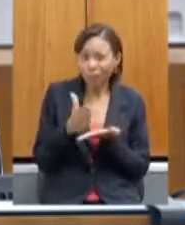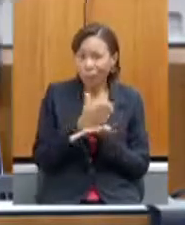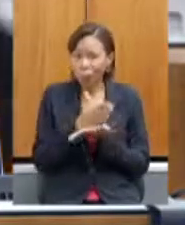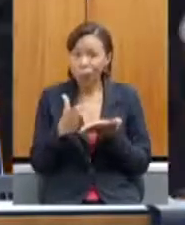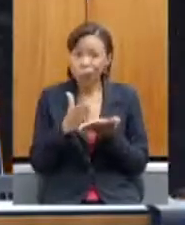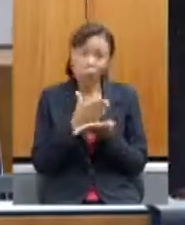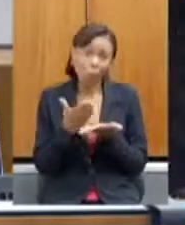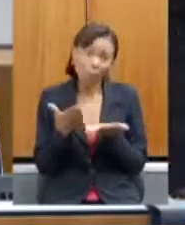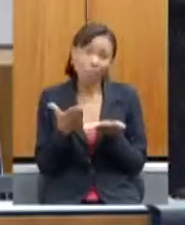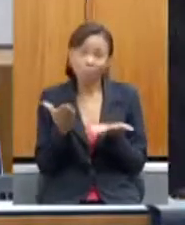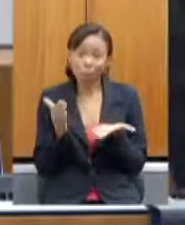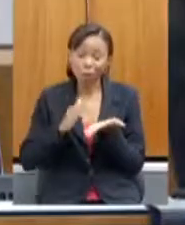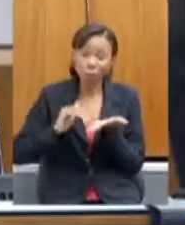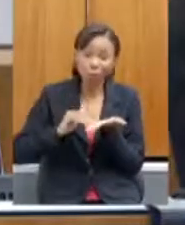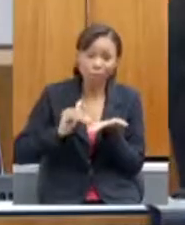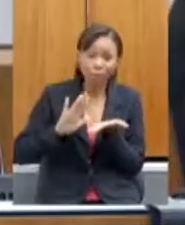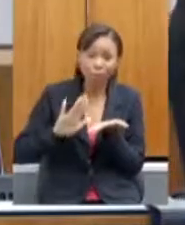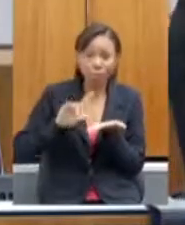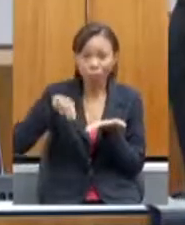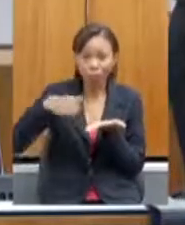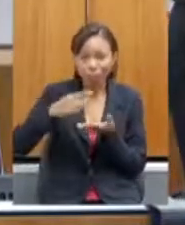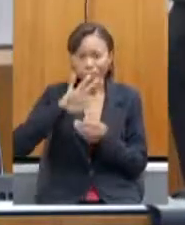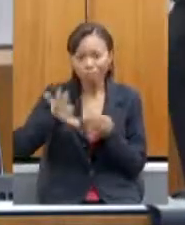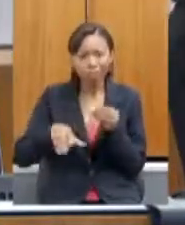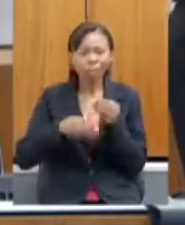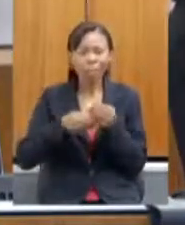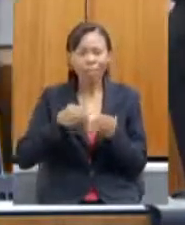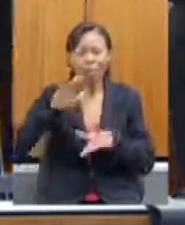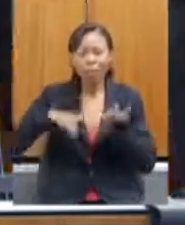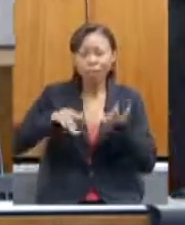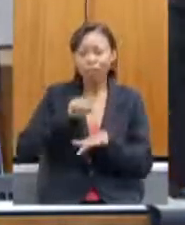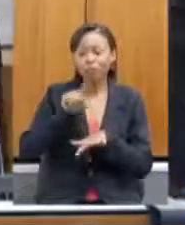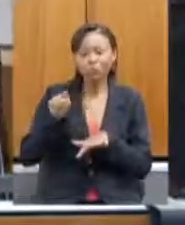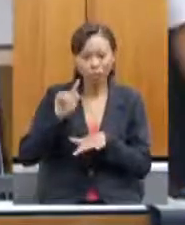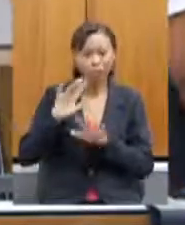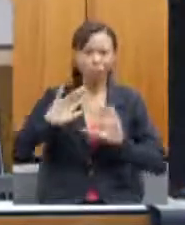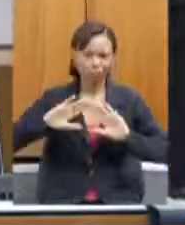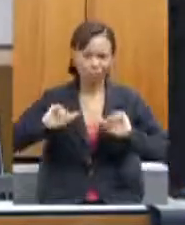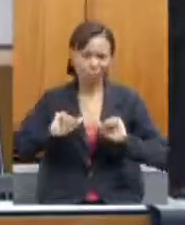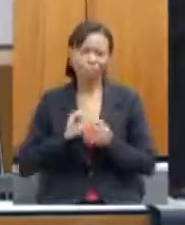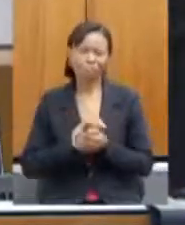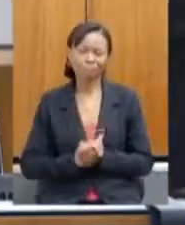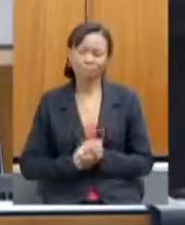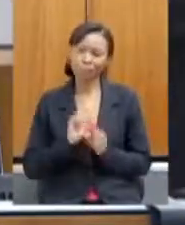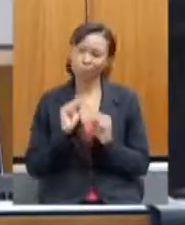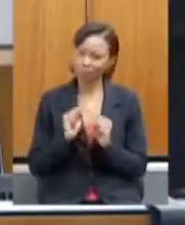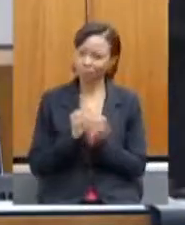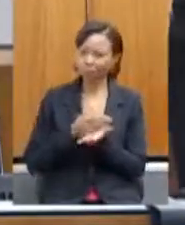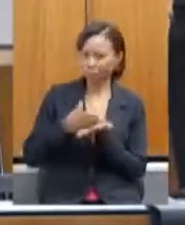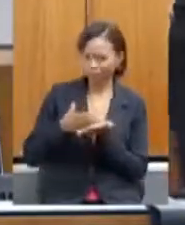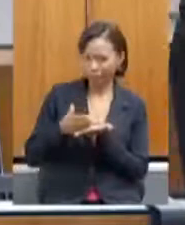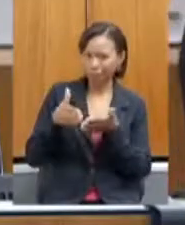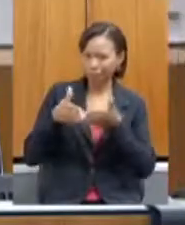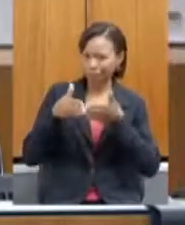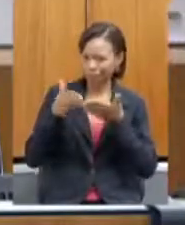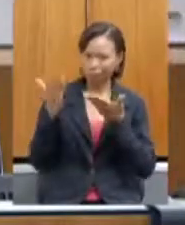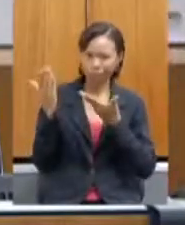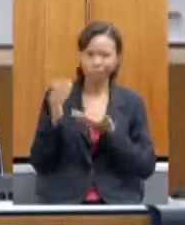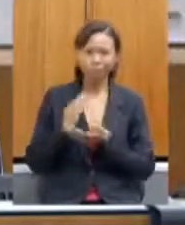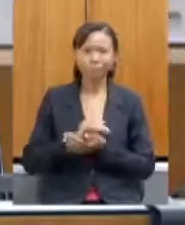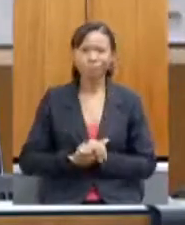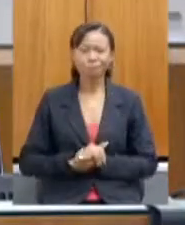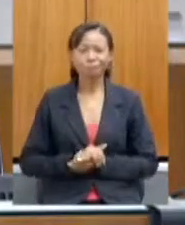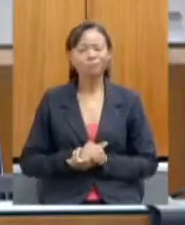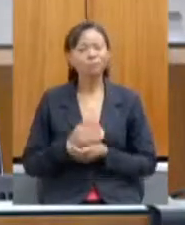e a gente pode complementar conforme a solicitação de vocês. Por favor, pode começar. Bem, nós vamos